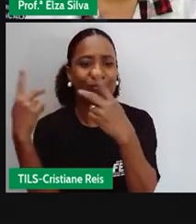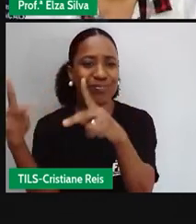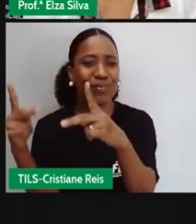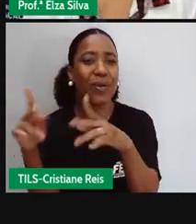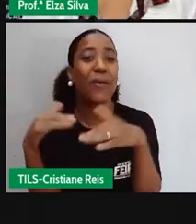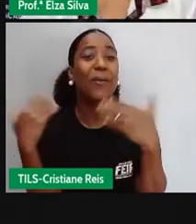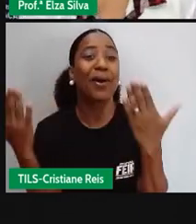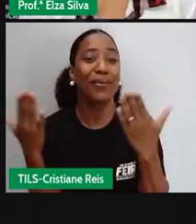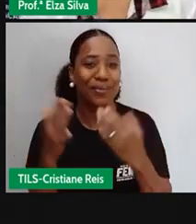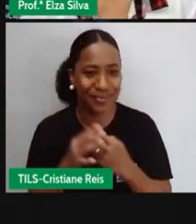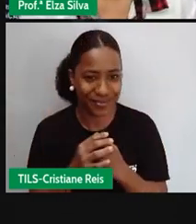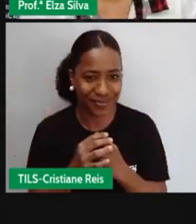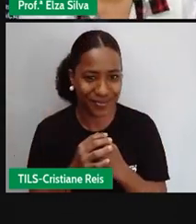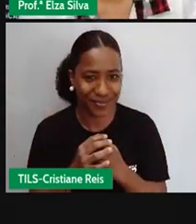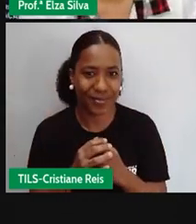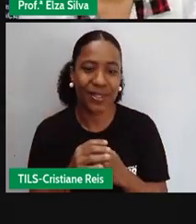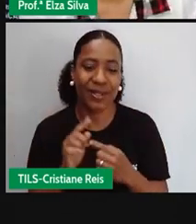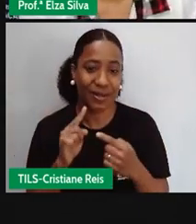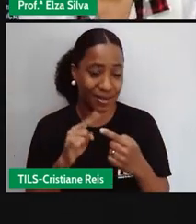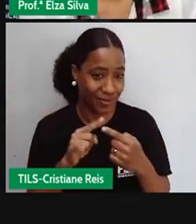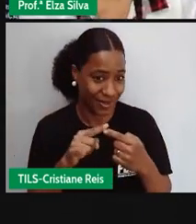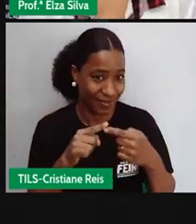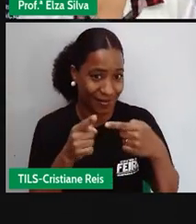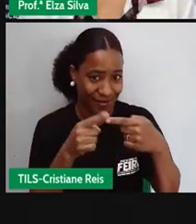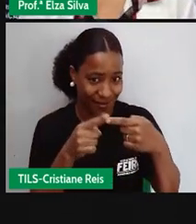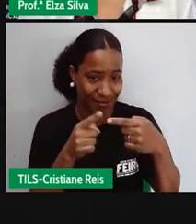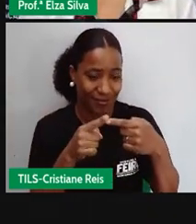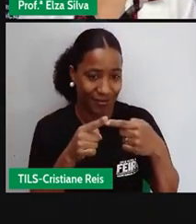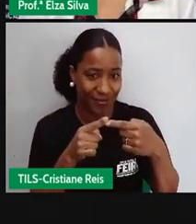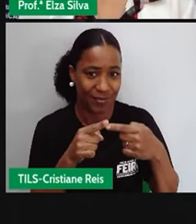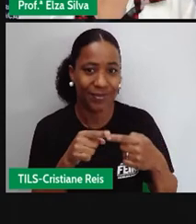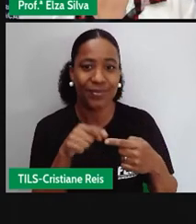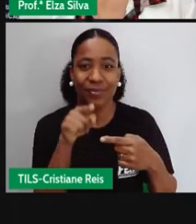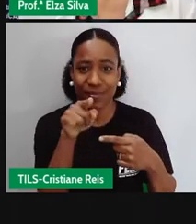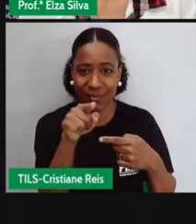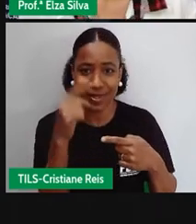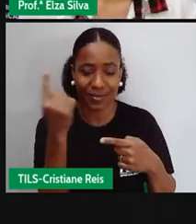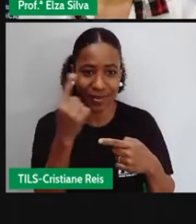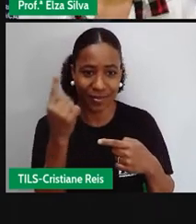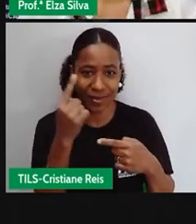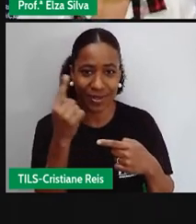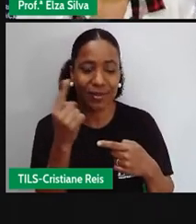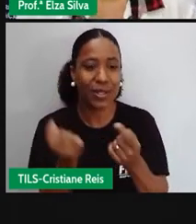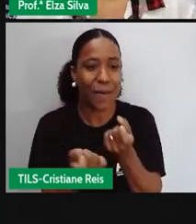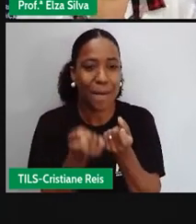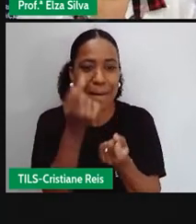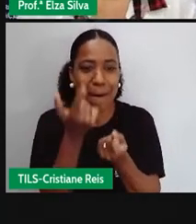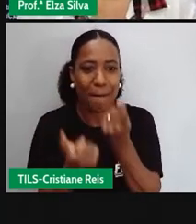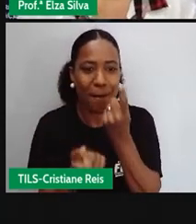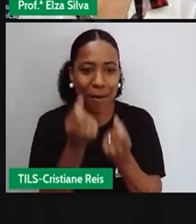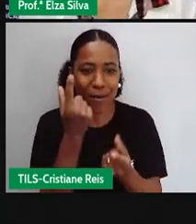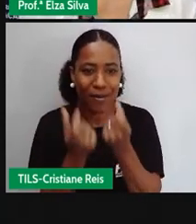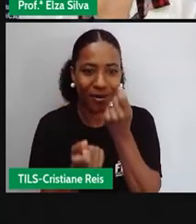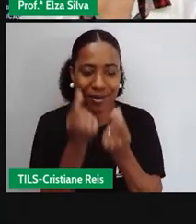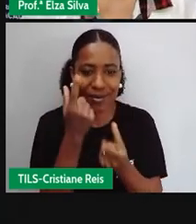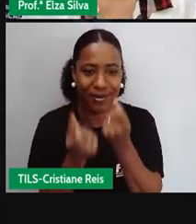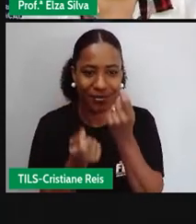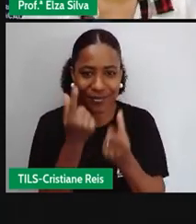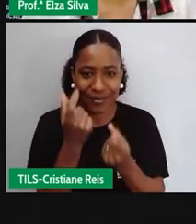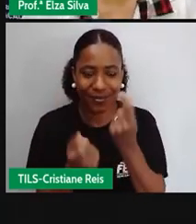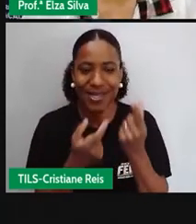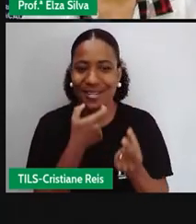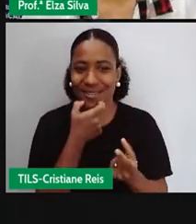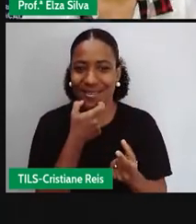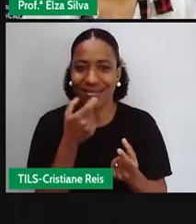Ok? Popcorn bag. Nós temos aí o pacote de pipoca. Que custa